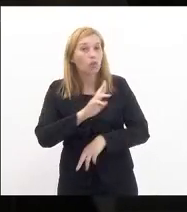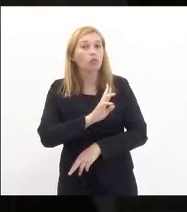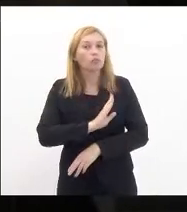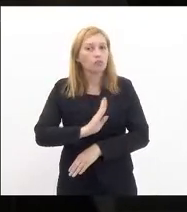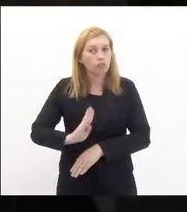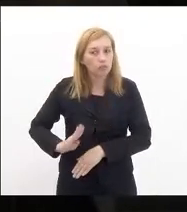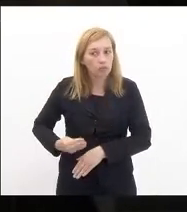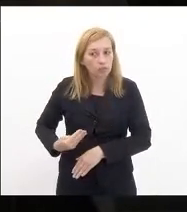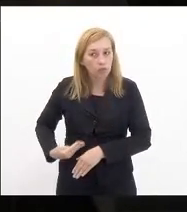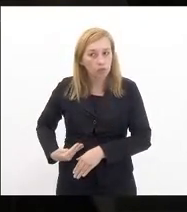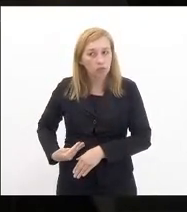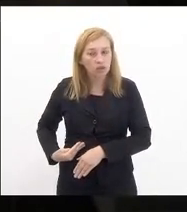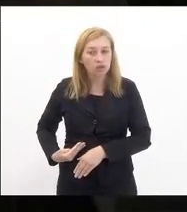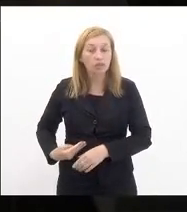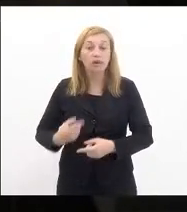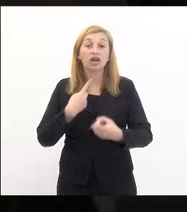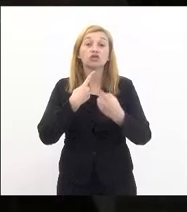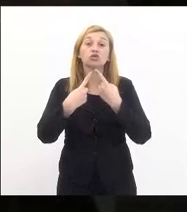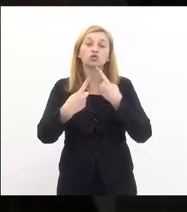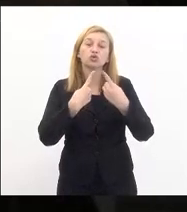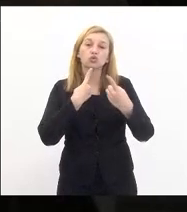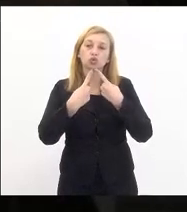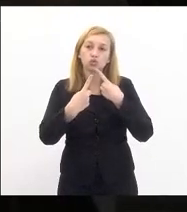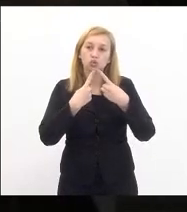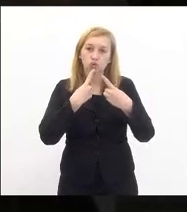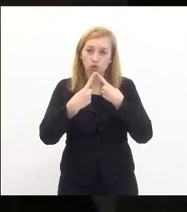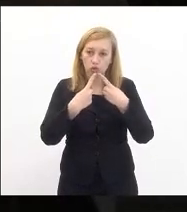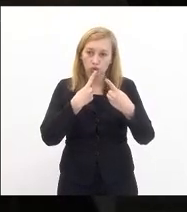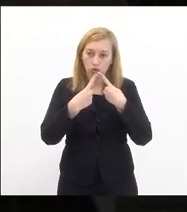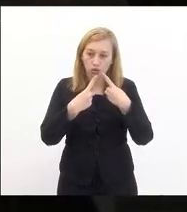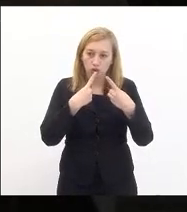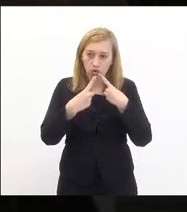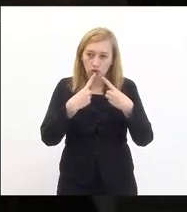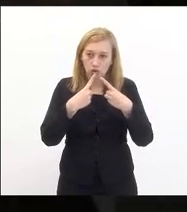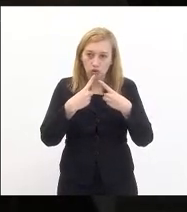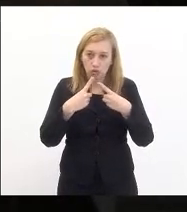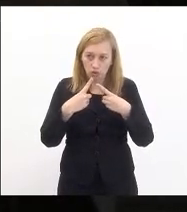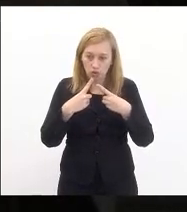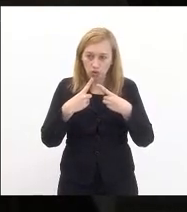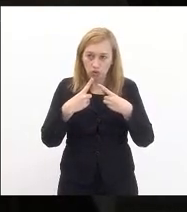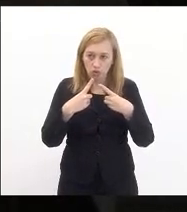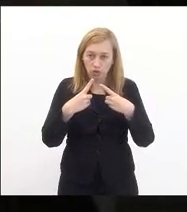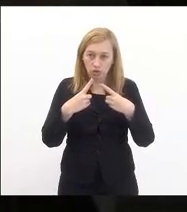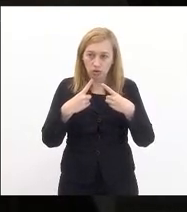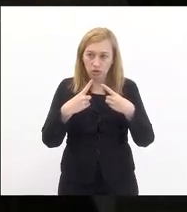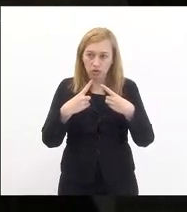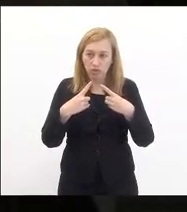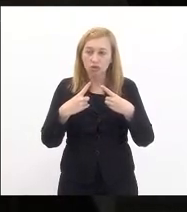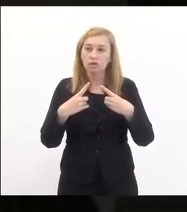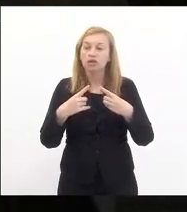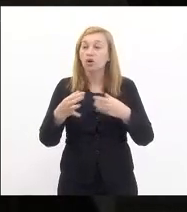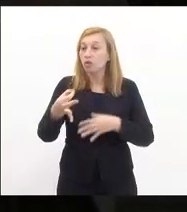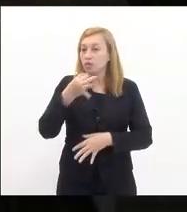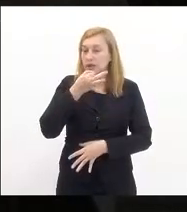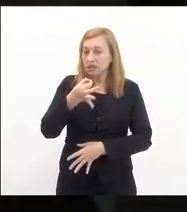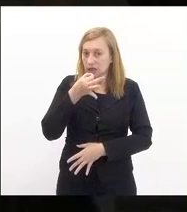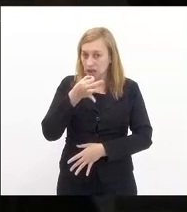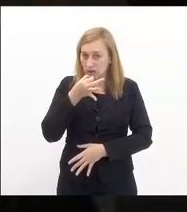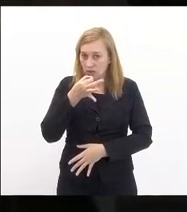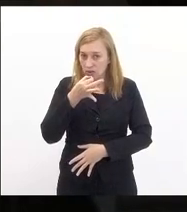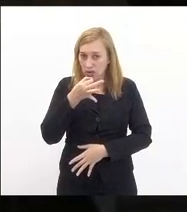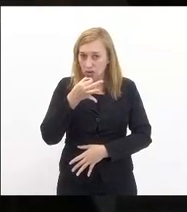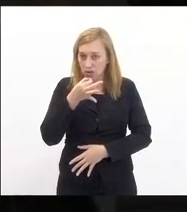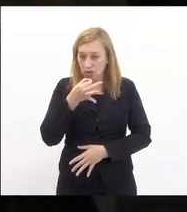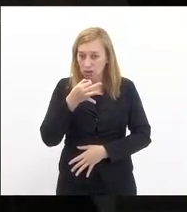é para debater para formar juízo de valores como bem disse a